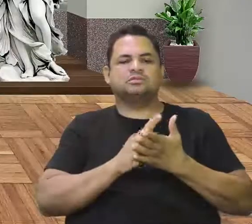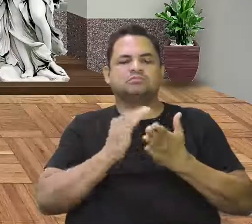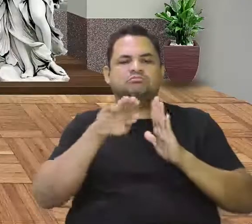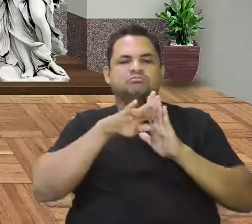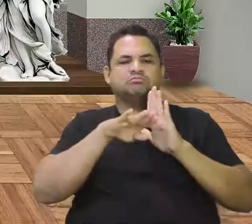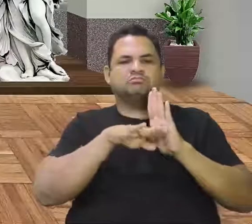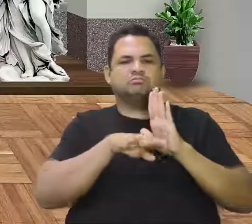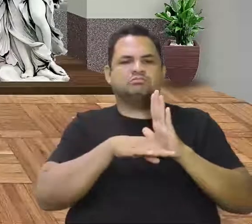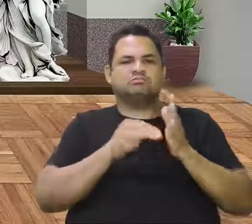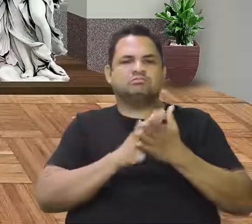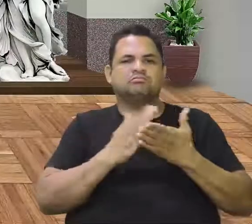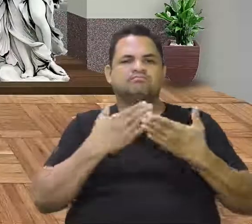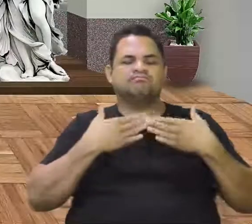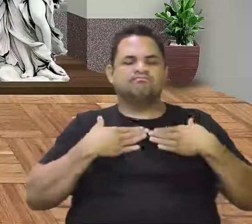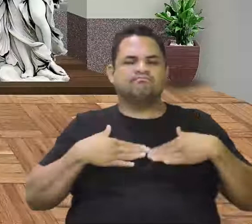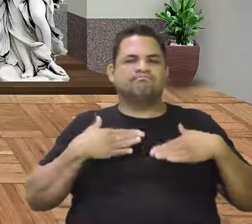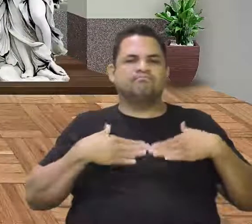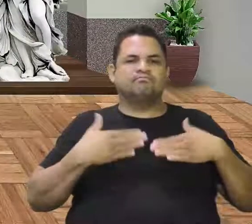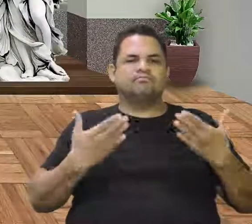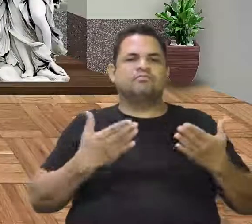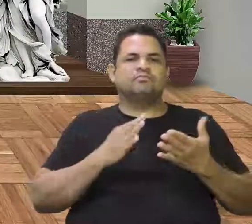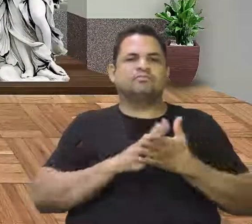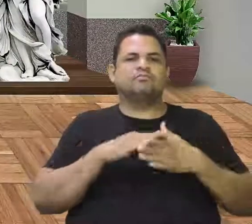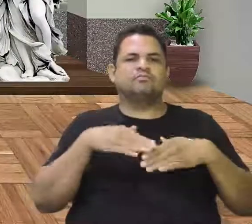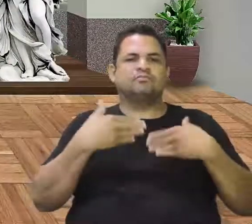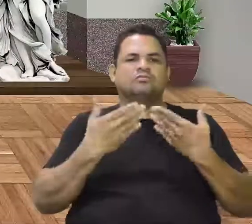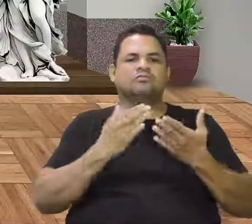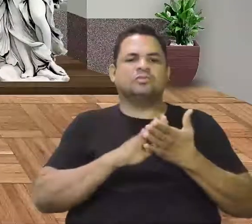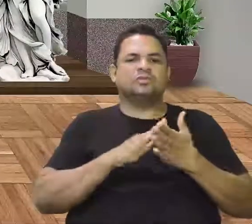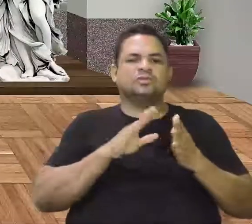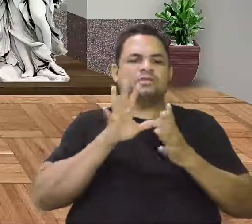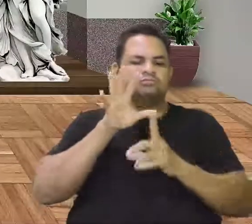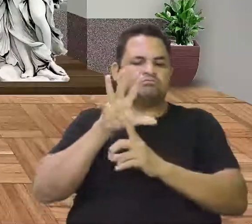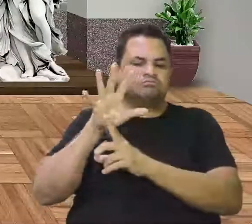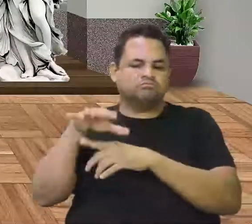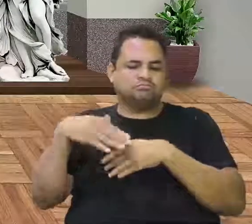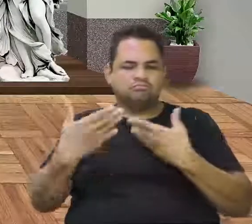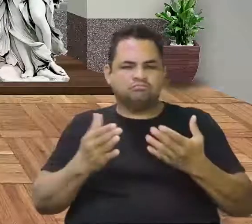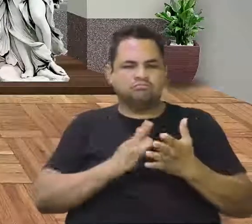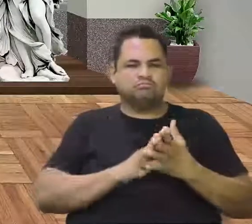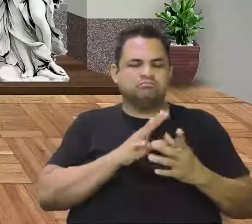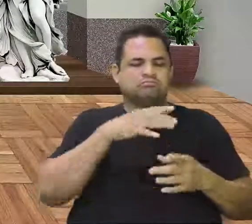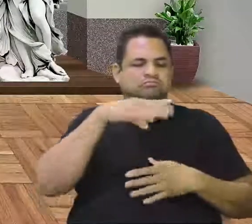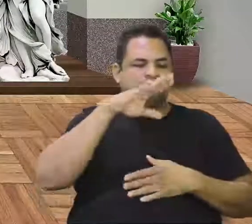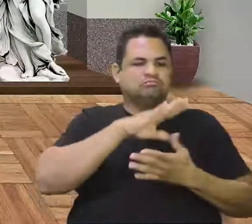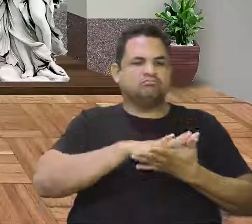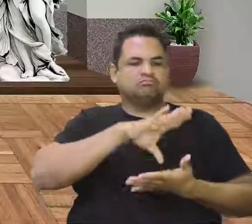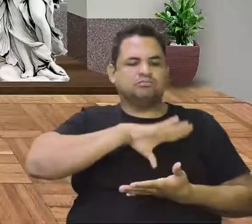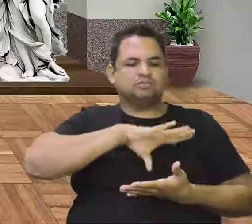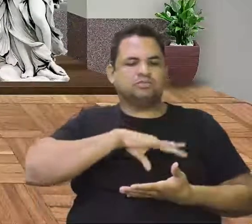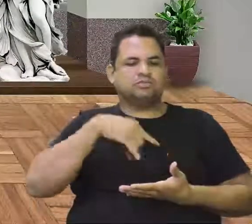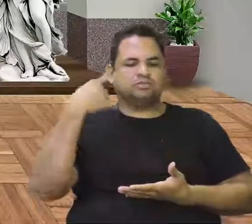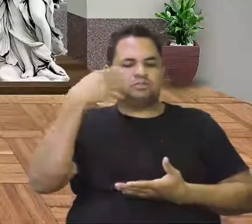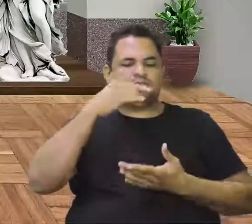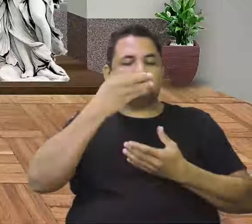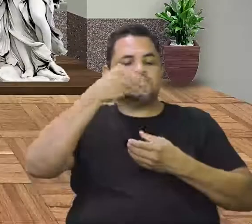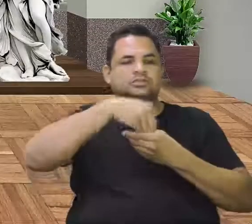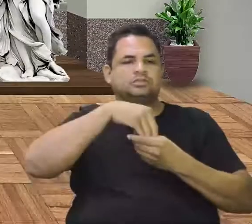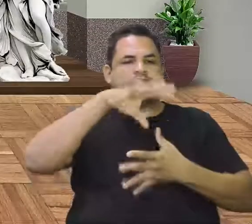tranquilamente qual era a zona de influência de espanhóis e portugueses da América.